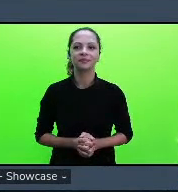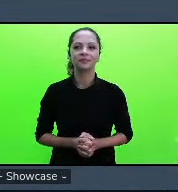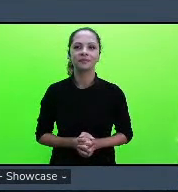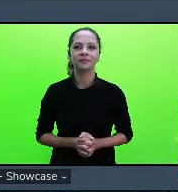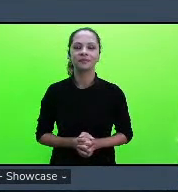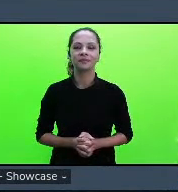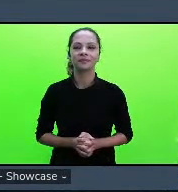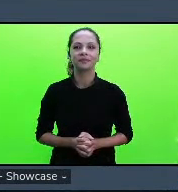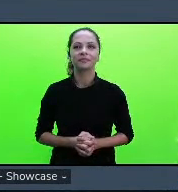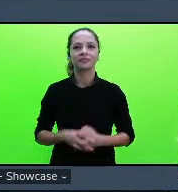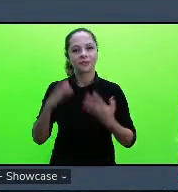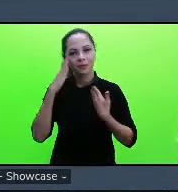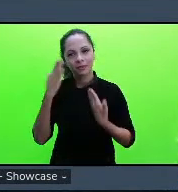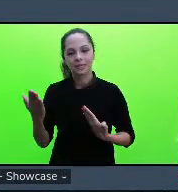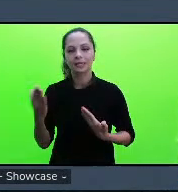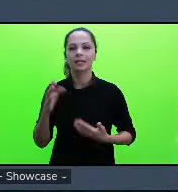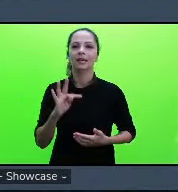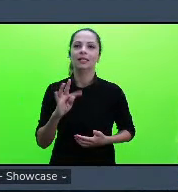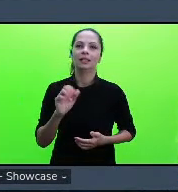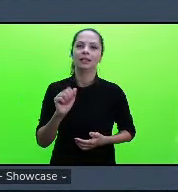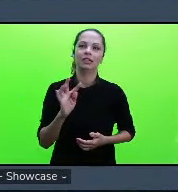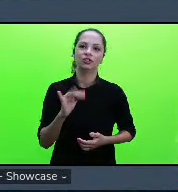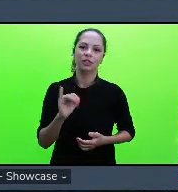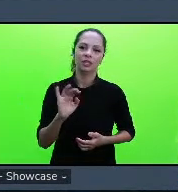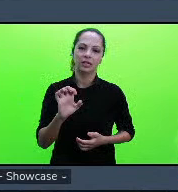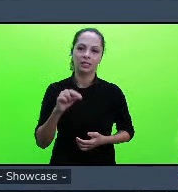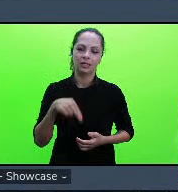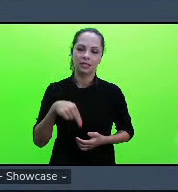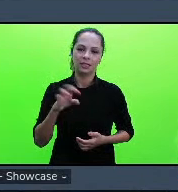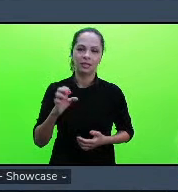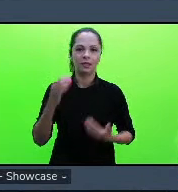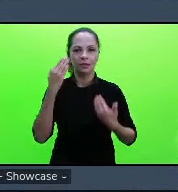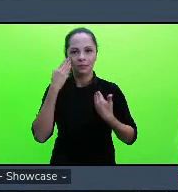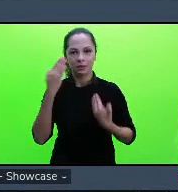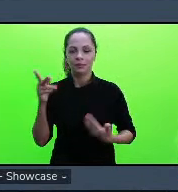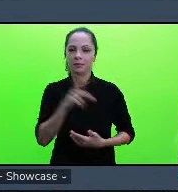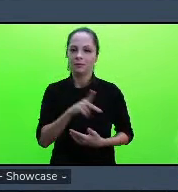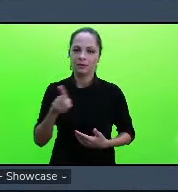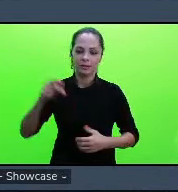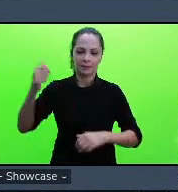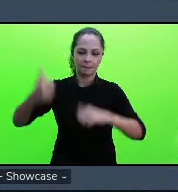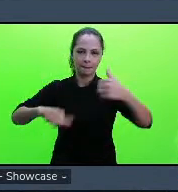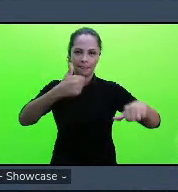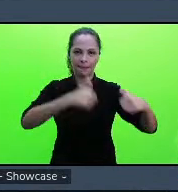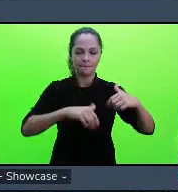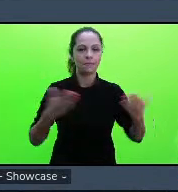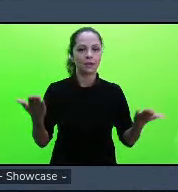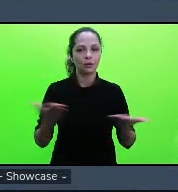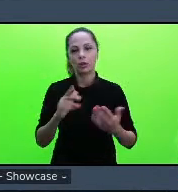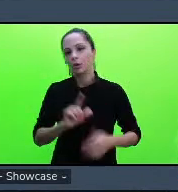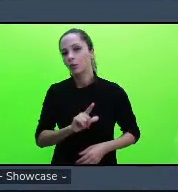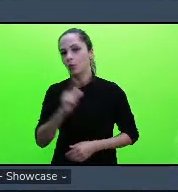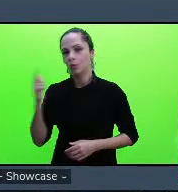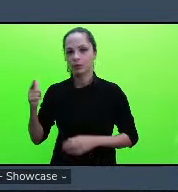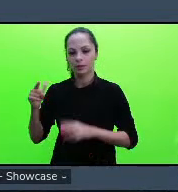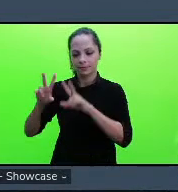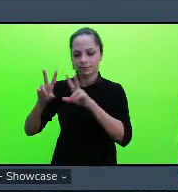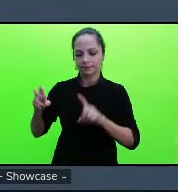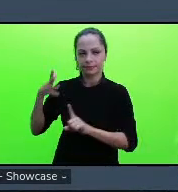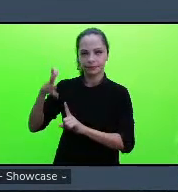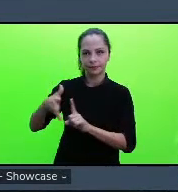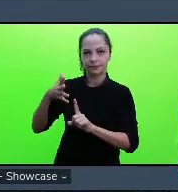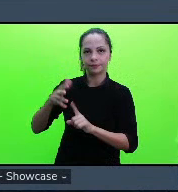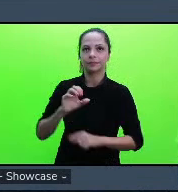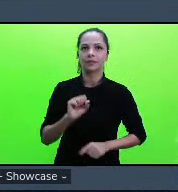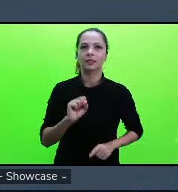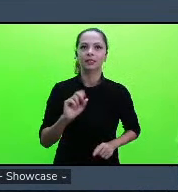obrigada Tatiane obrigada professores avaliadores então eu vou passar para a próxima apresentação que é da Sharon Nunes da